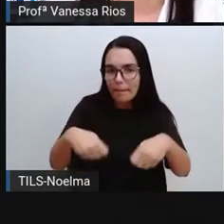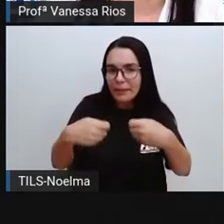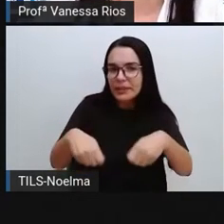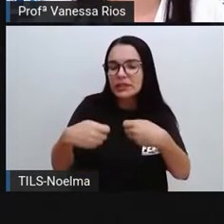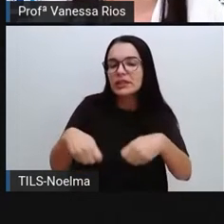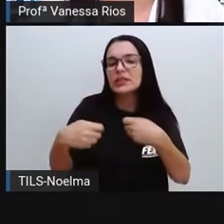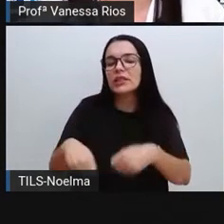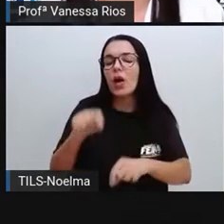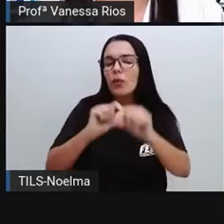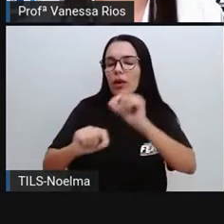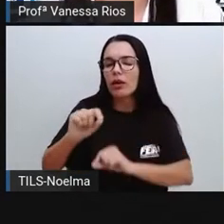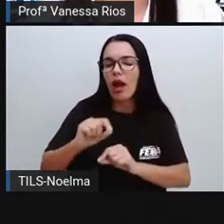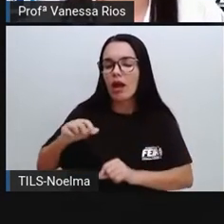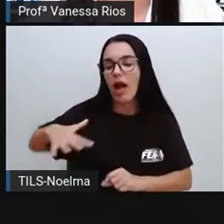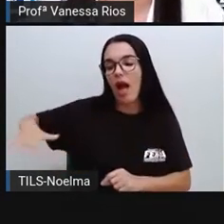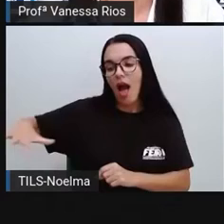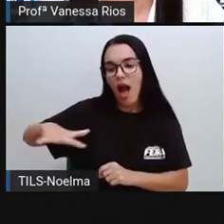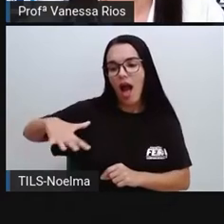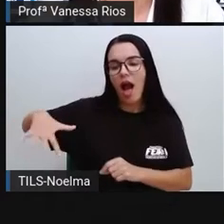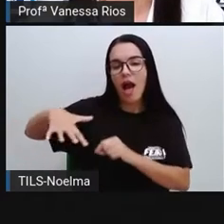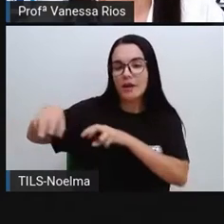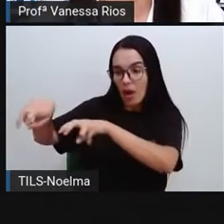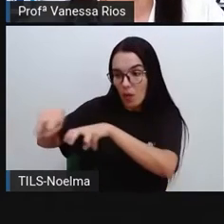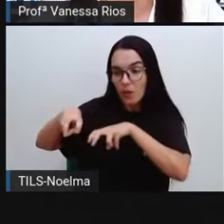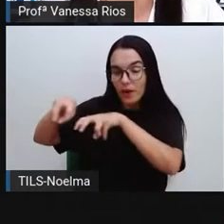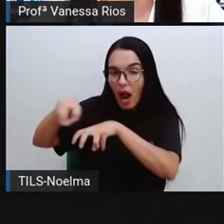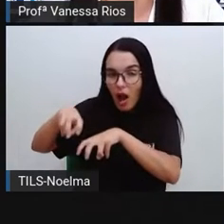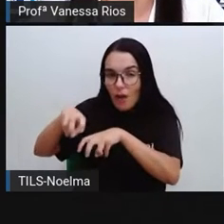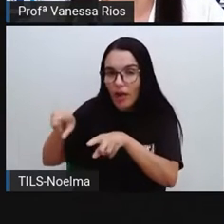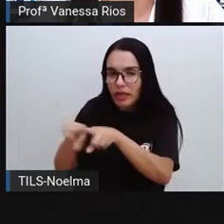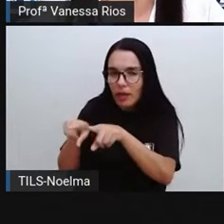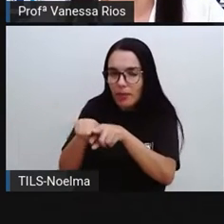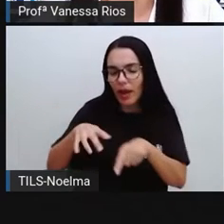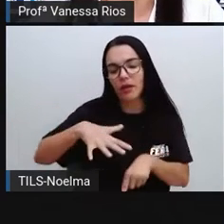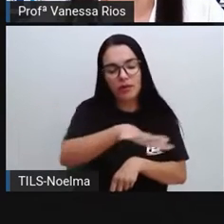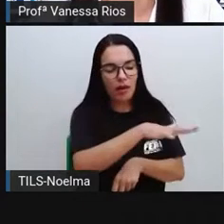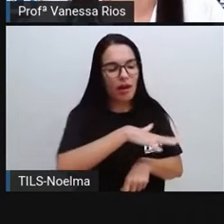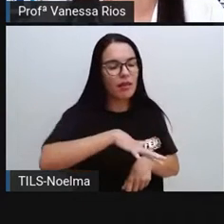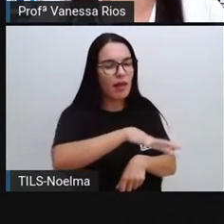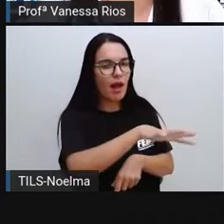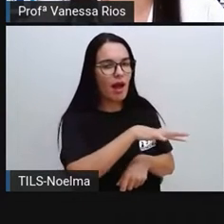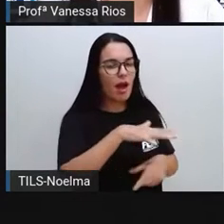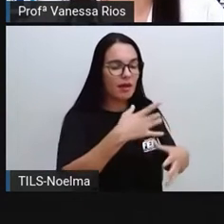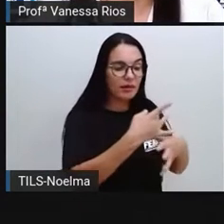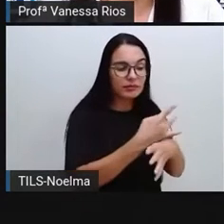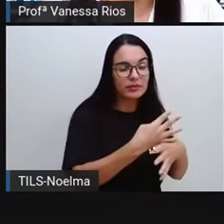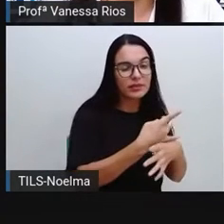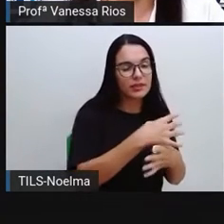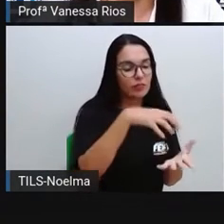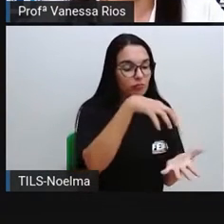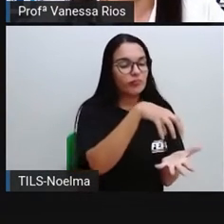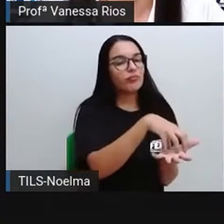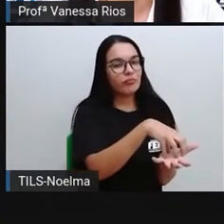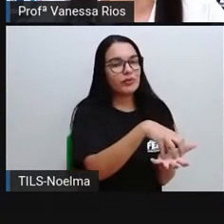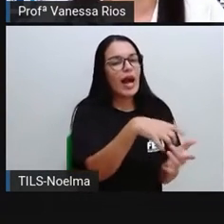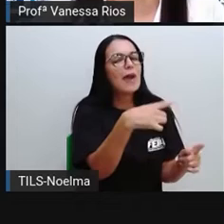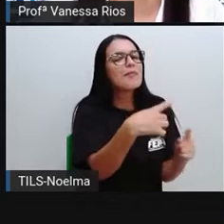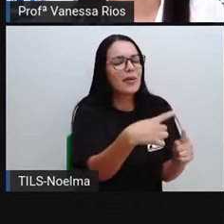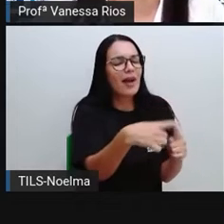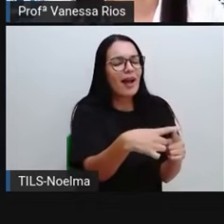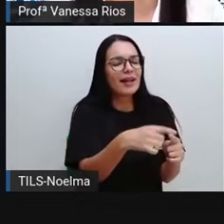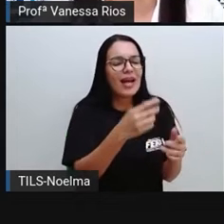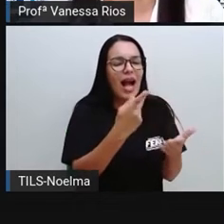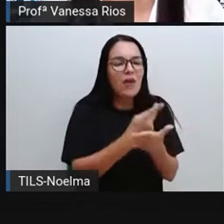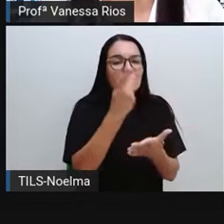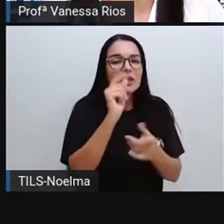área rural com a área urbana, porque os alimentos que são produzidos através do processo da agricultura é algo